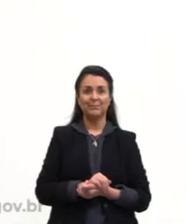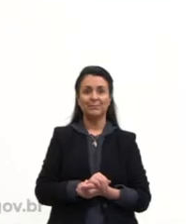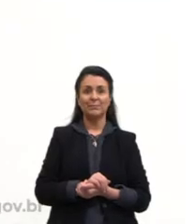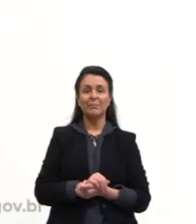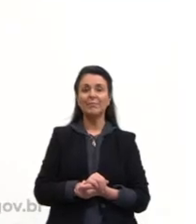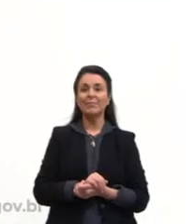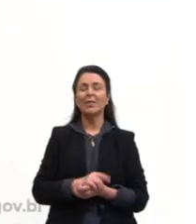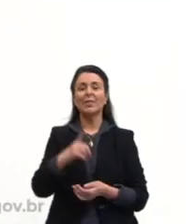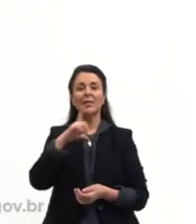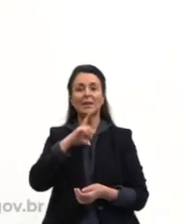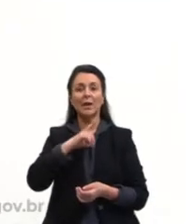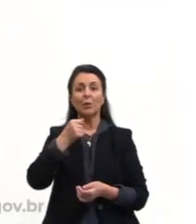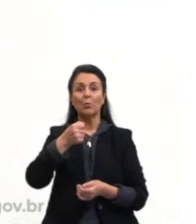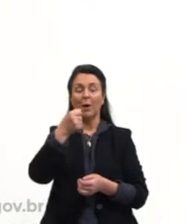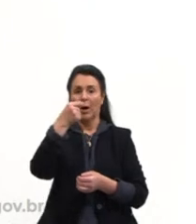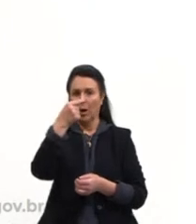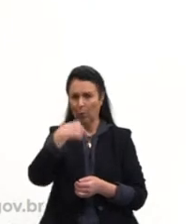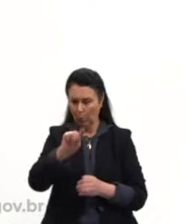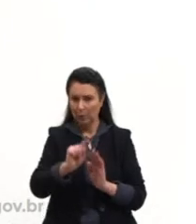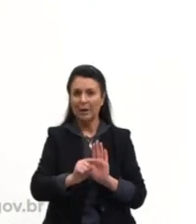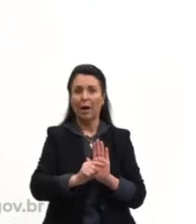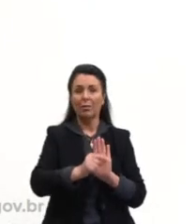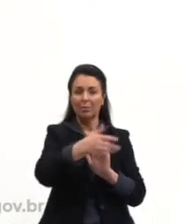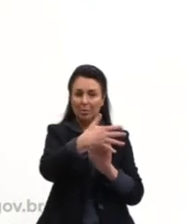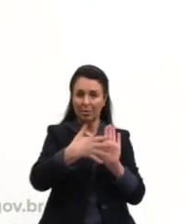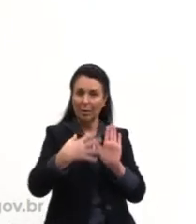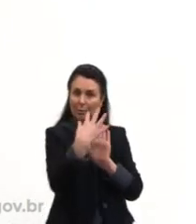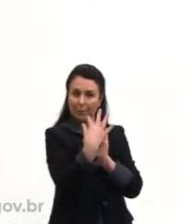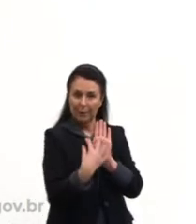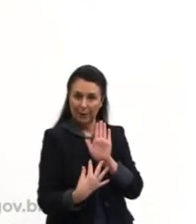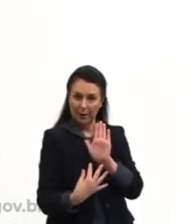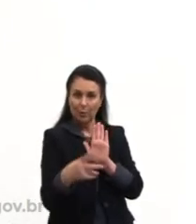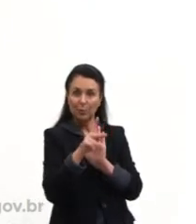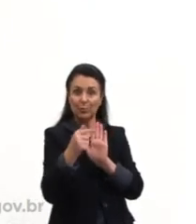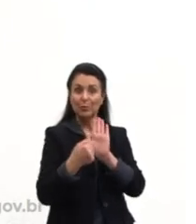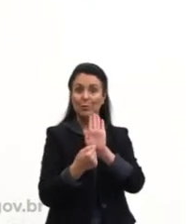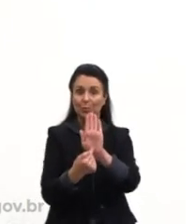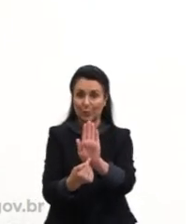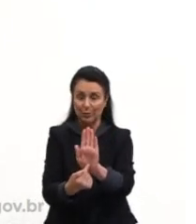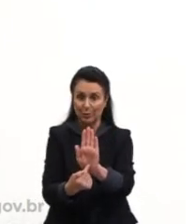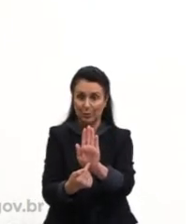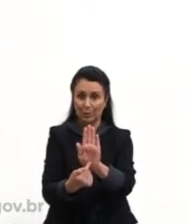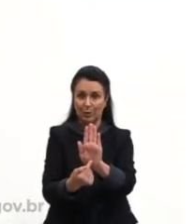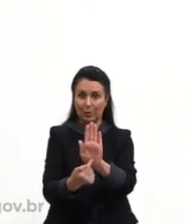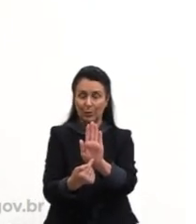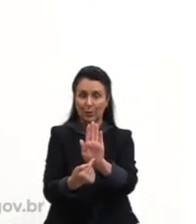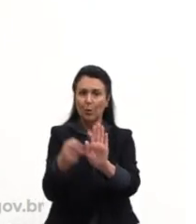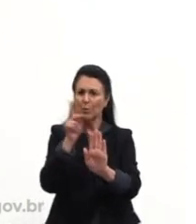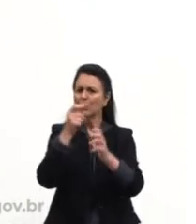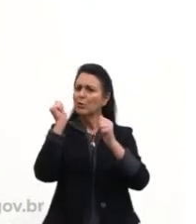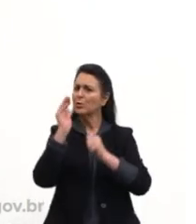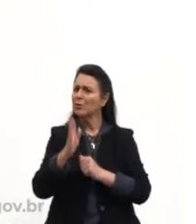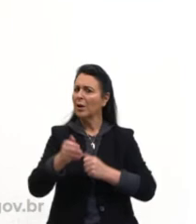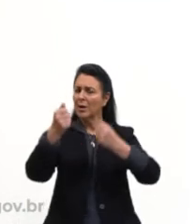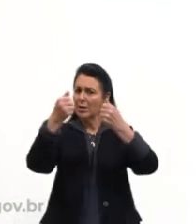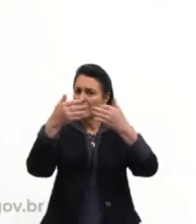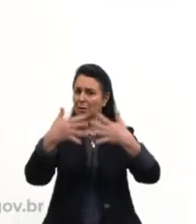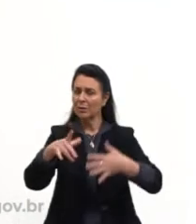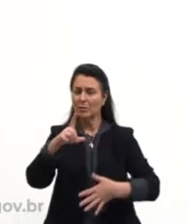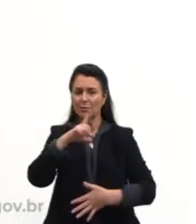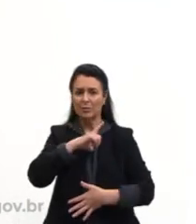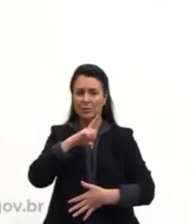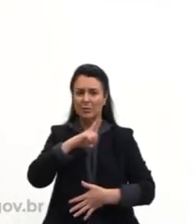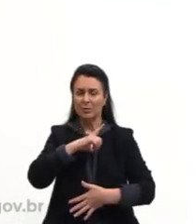Então, aqui nós temos outra tabela do que eu já havia conversado com vocês, já havia explanado. Certo? Onde nós temos, então,